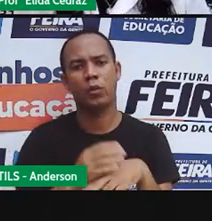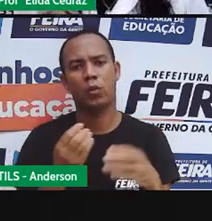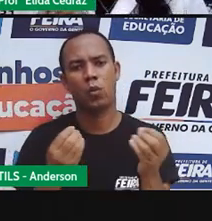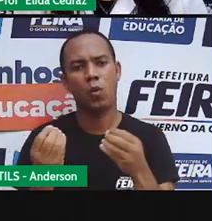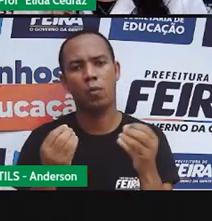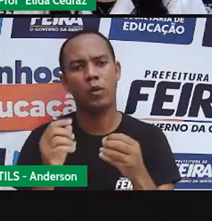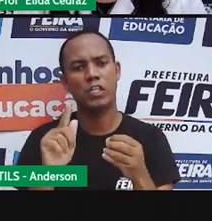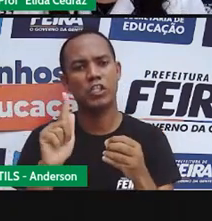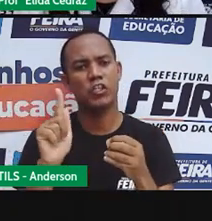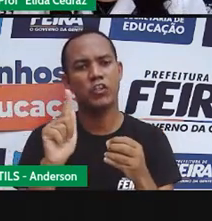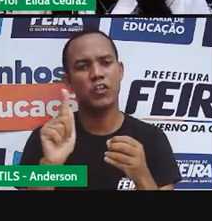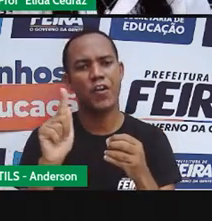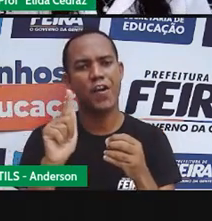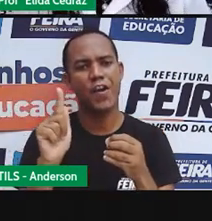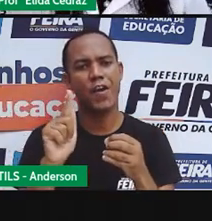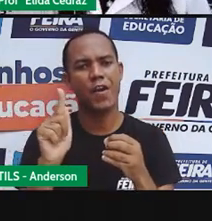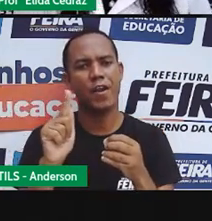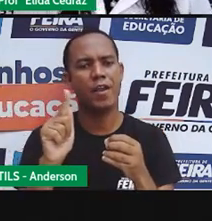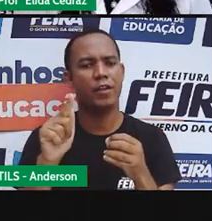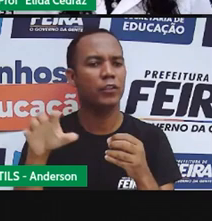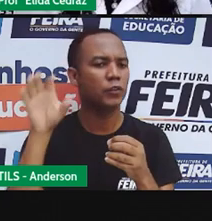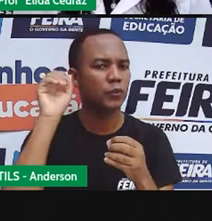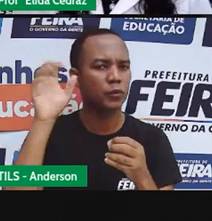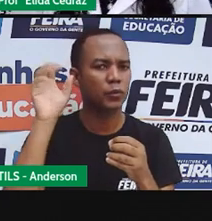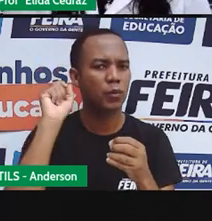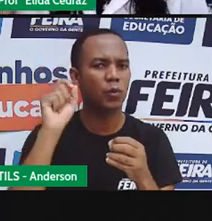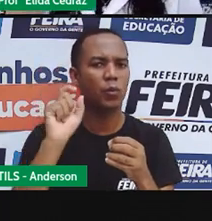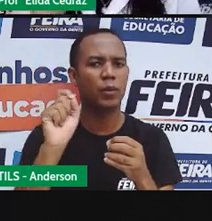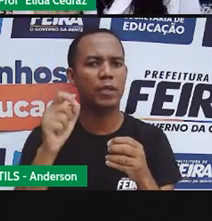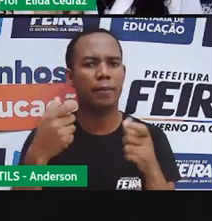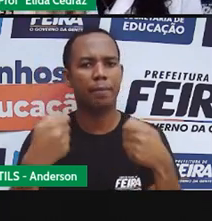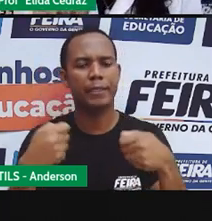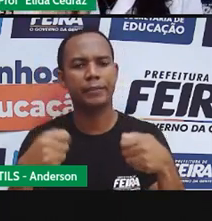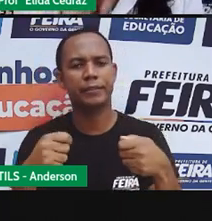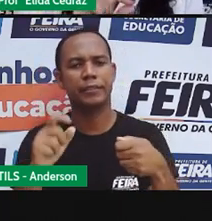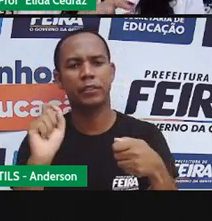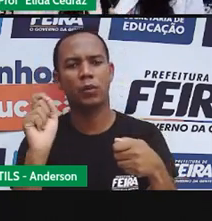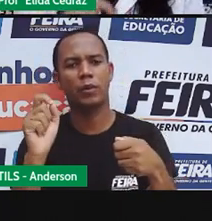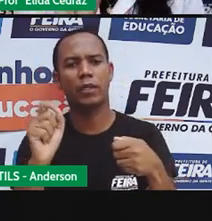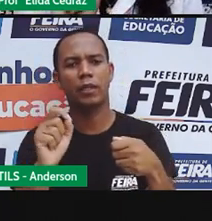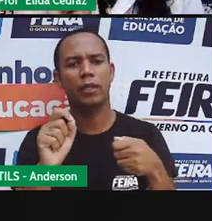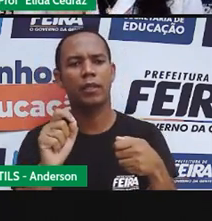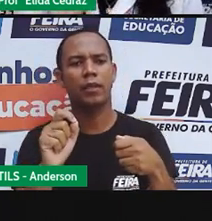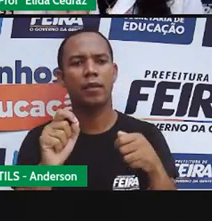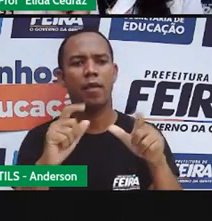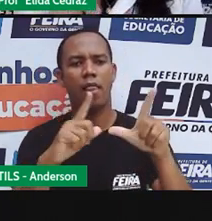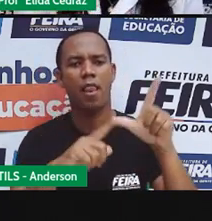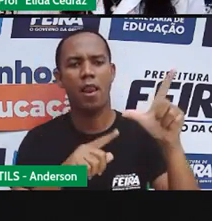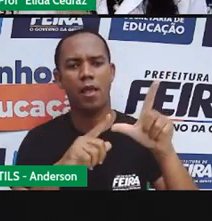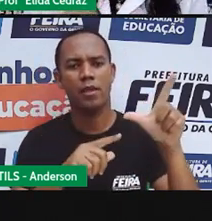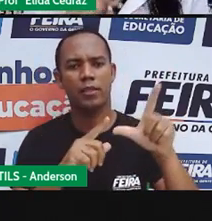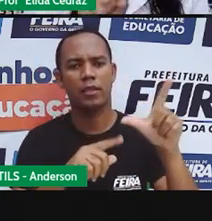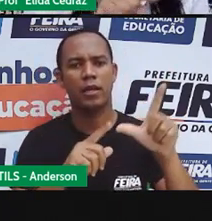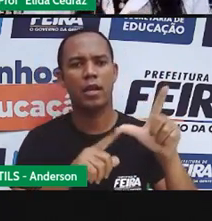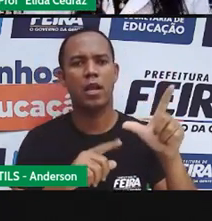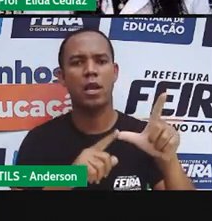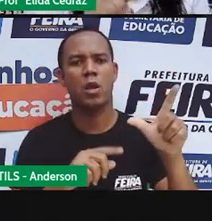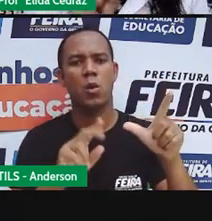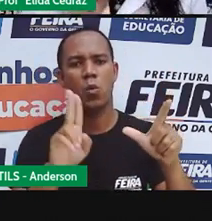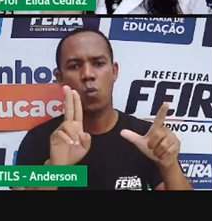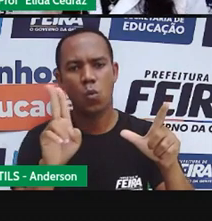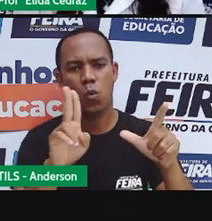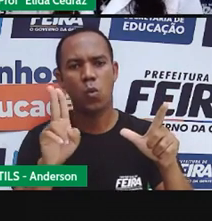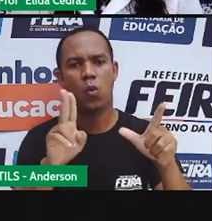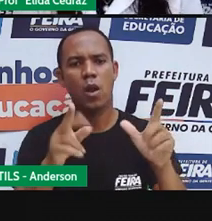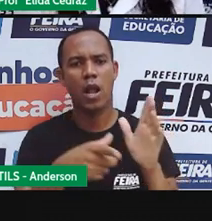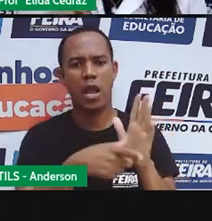o G com som de G, é preciso colocar a letra U antes do E